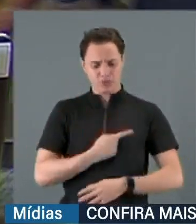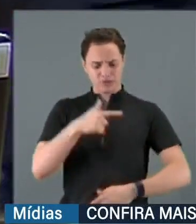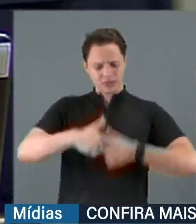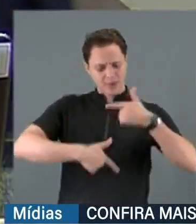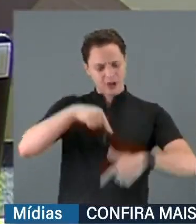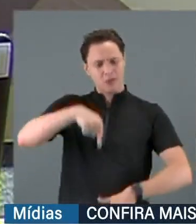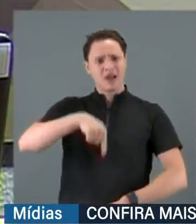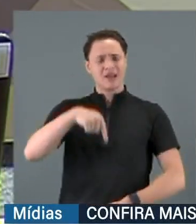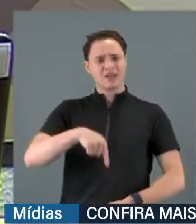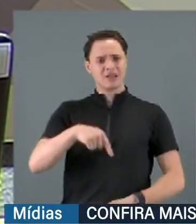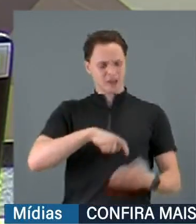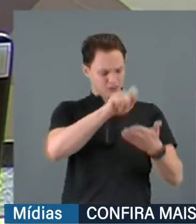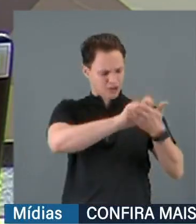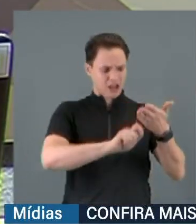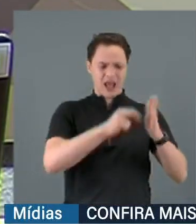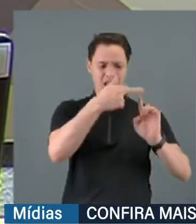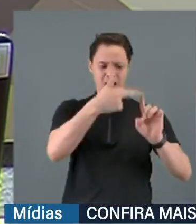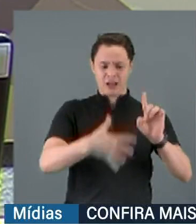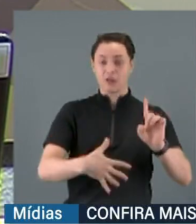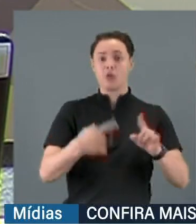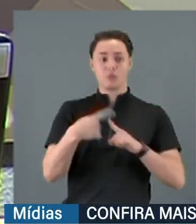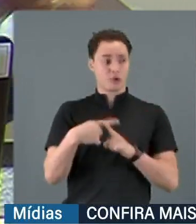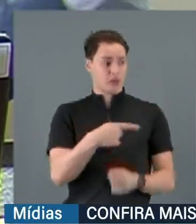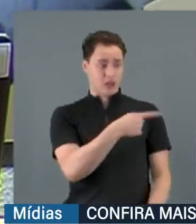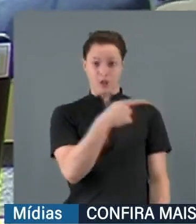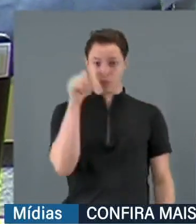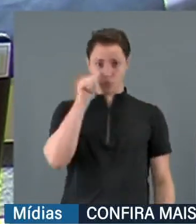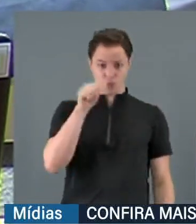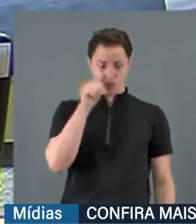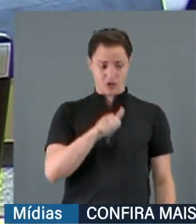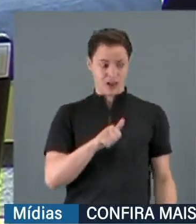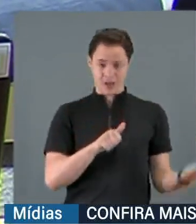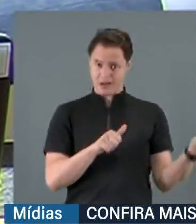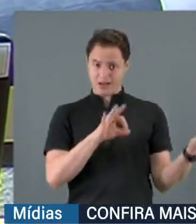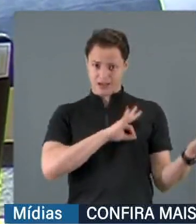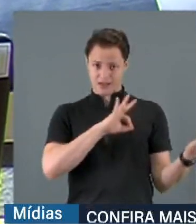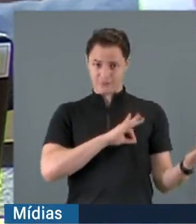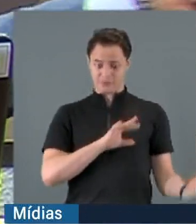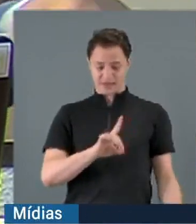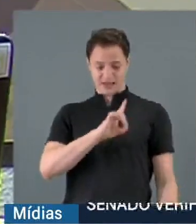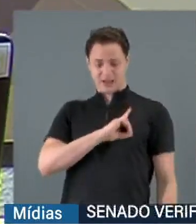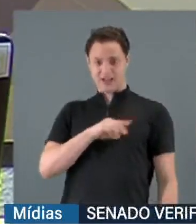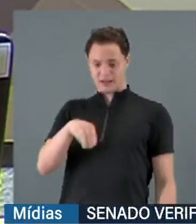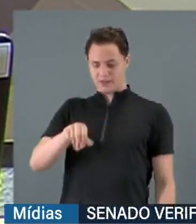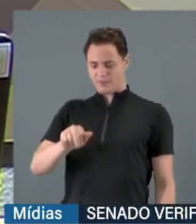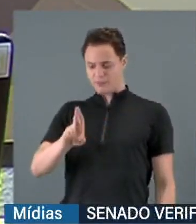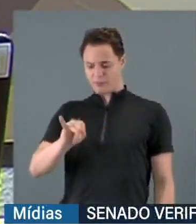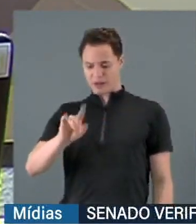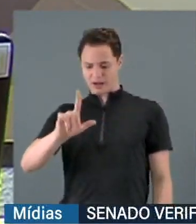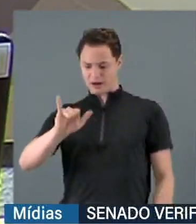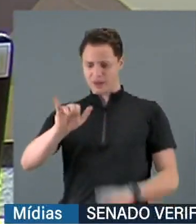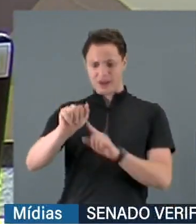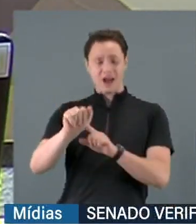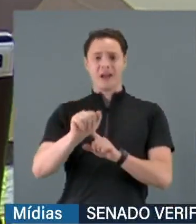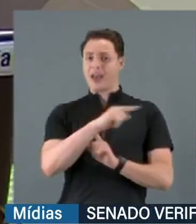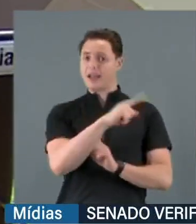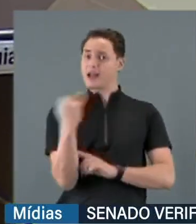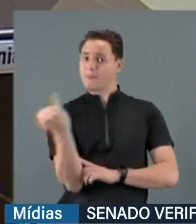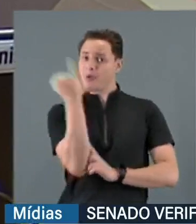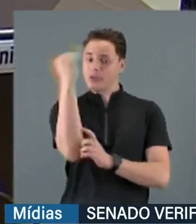a delegada Marília Ferreira Alencar, ela é um ponto central, ela é uma peça-chave no processo de investigação.